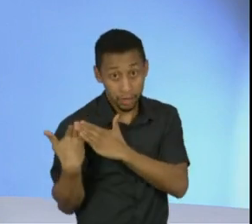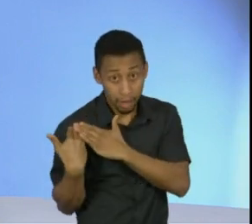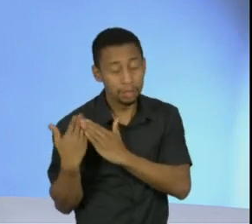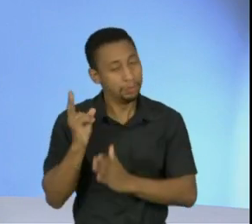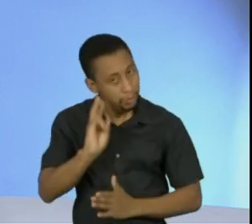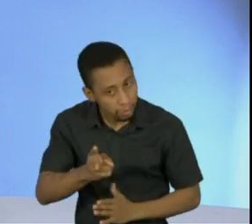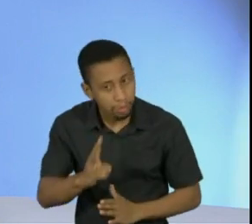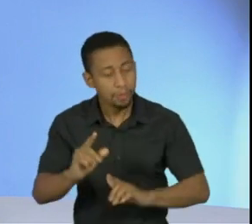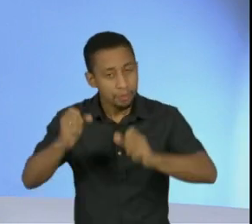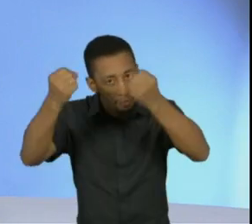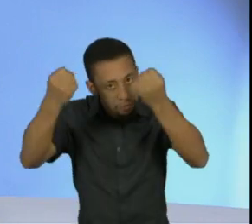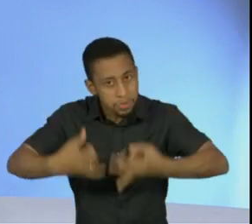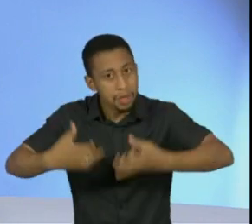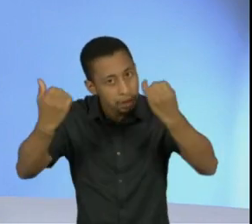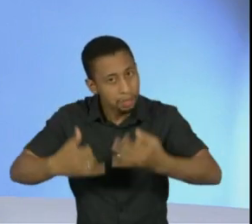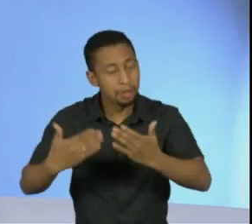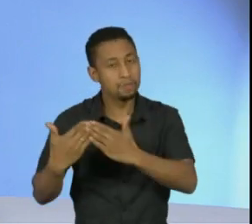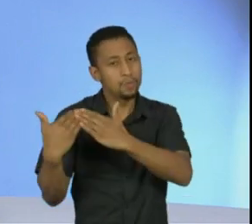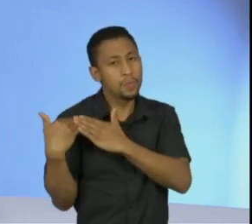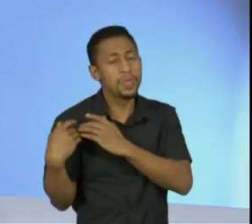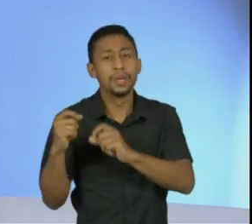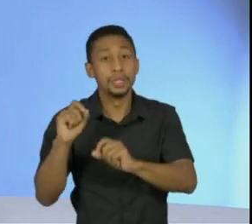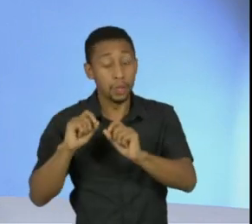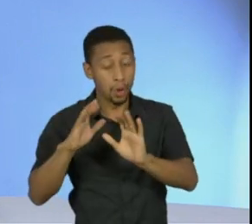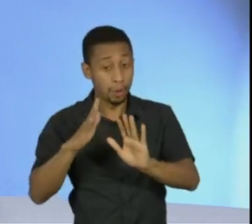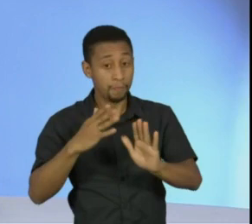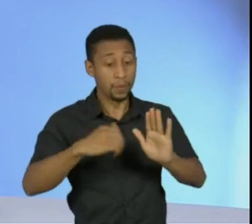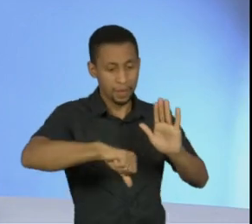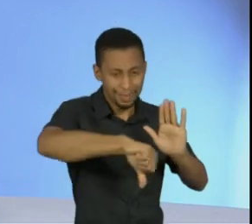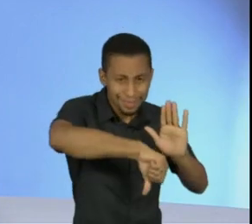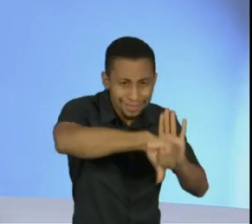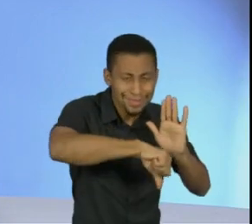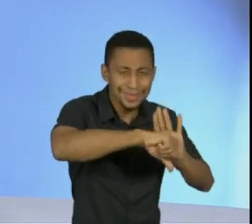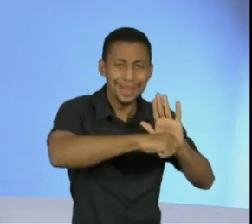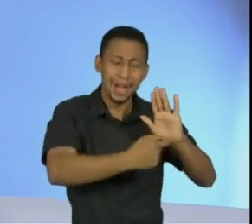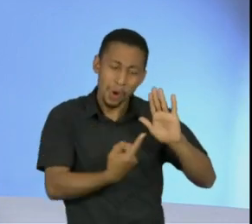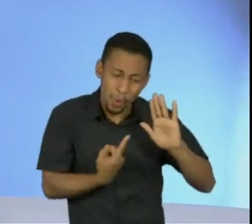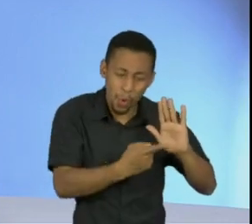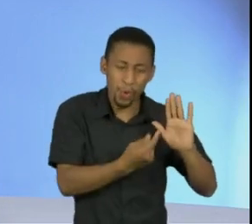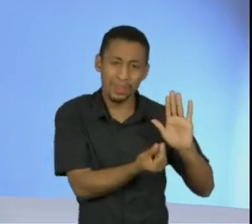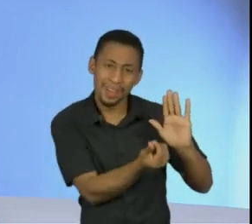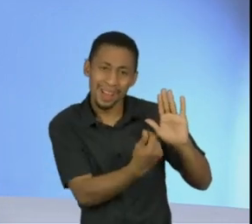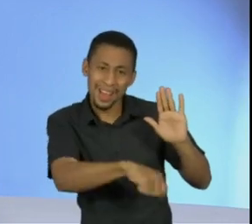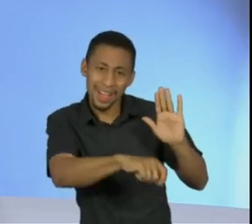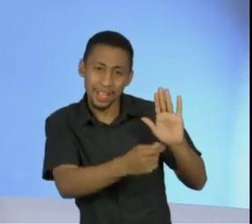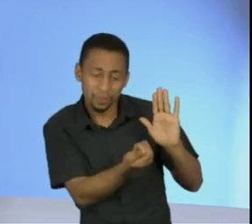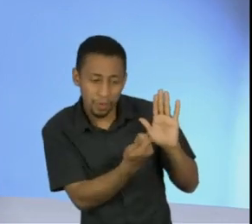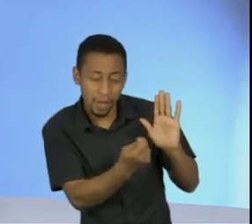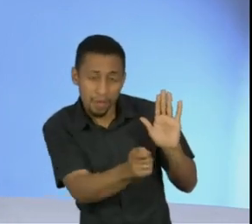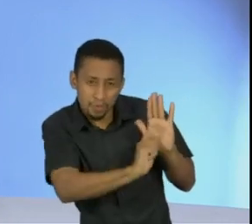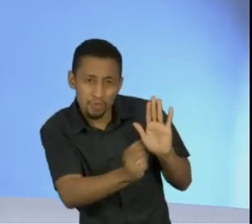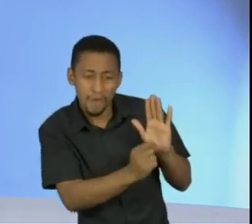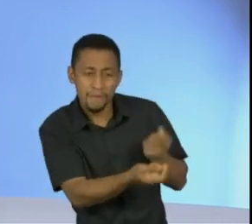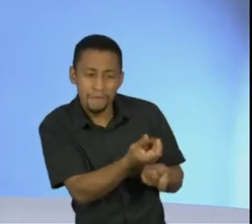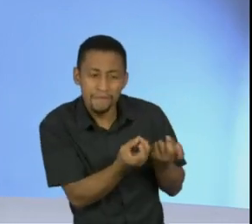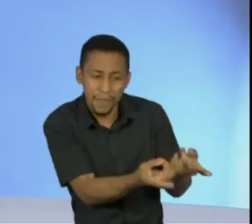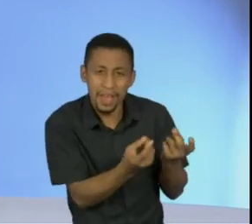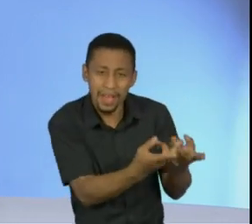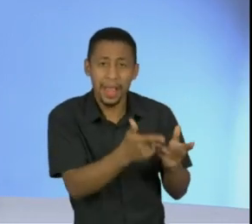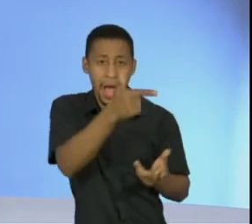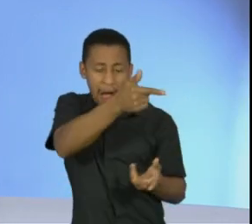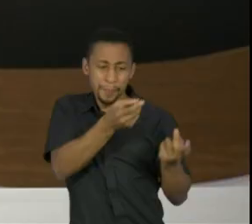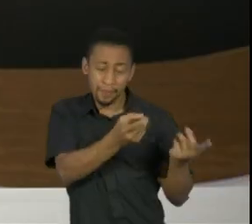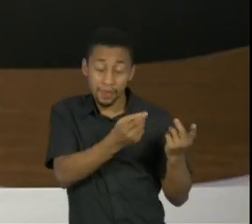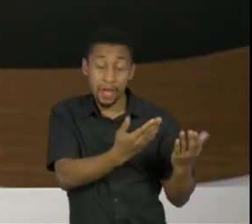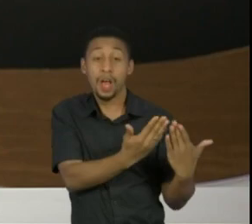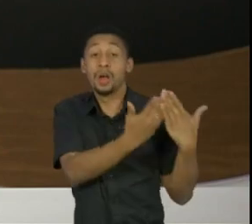tenho dito isso, a responsabilidade para combater o tráfico de drogas, o tráfico de armas é do governo federal, não é dos estados. Governador,